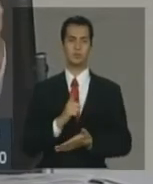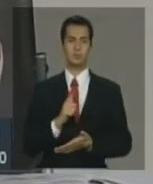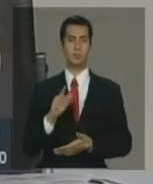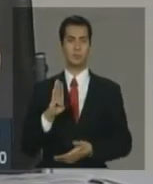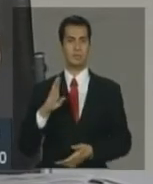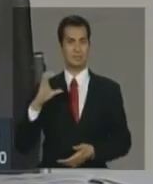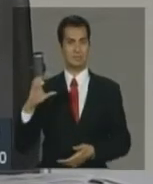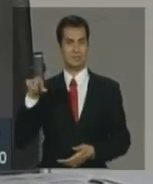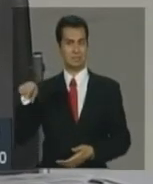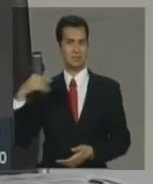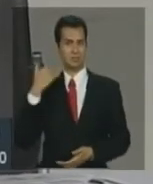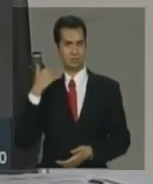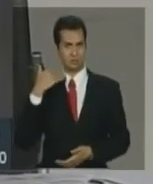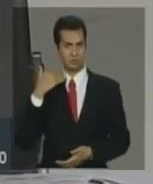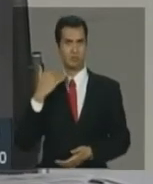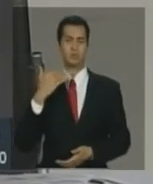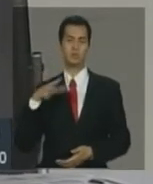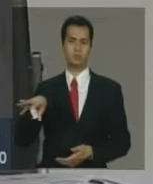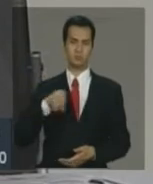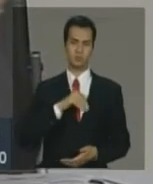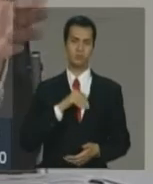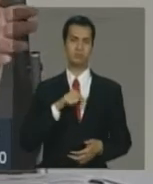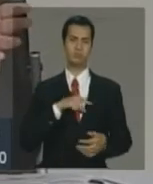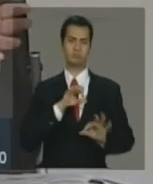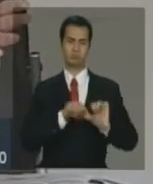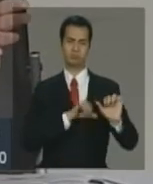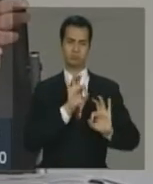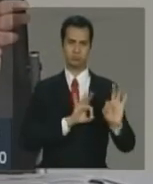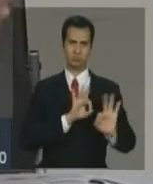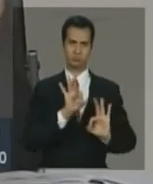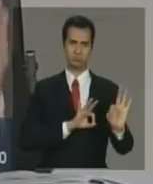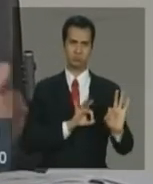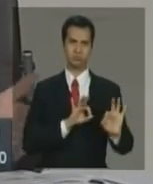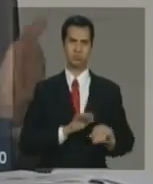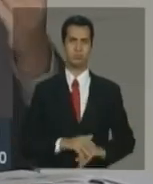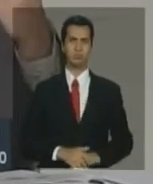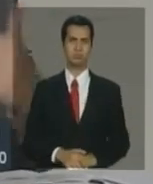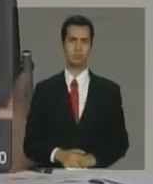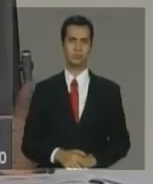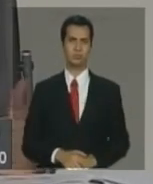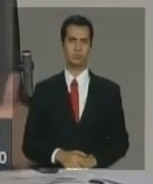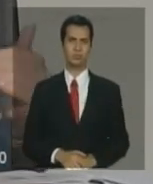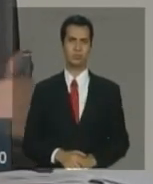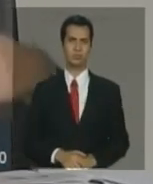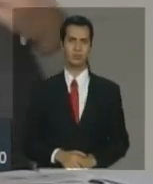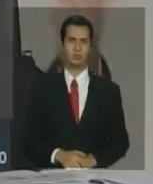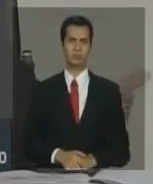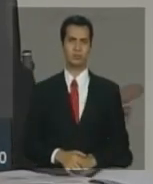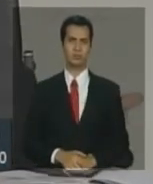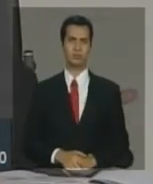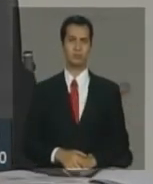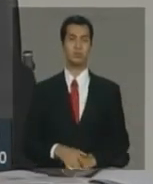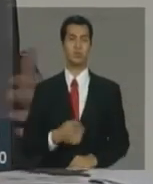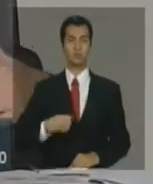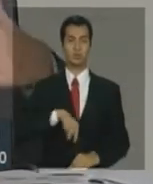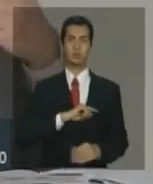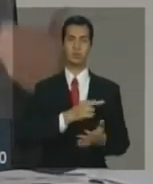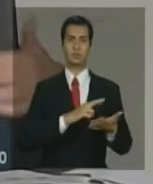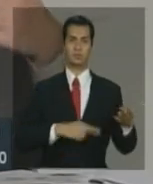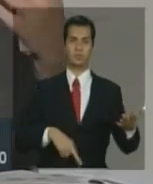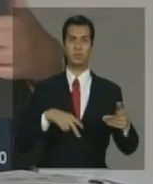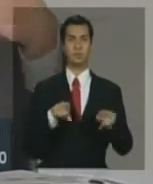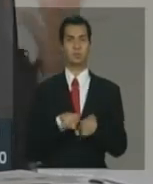com a nossa, prefeita se dá o do ano, e adotando o do Banco Central. Então, no nosso relatório e no do Banco Central,